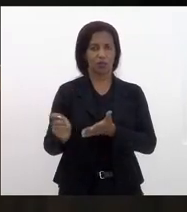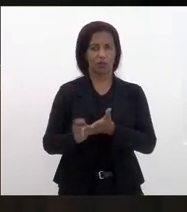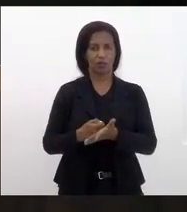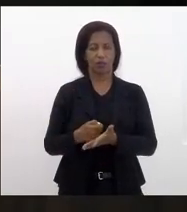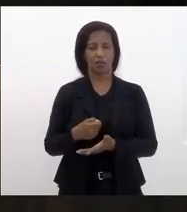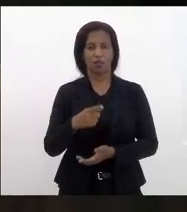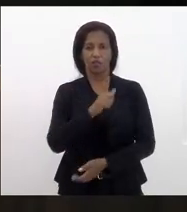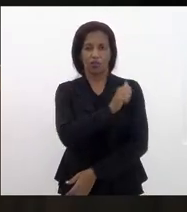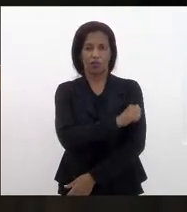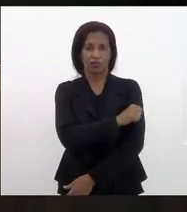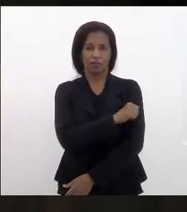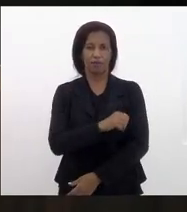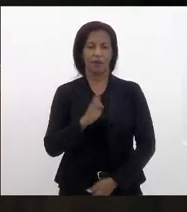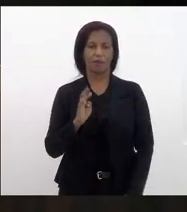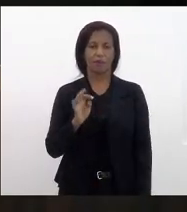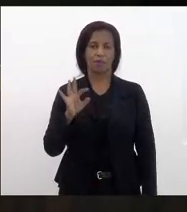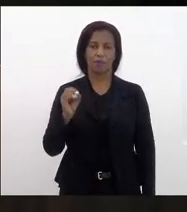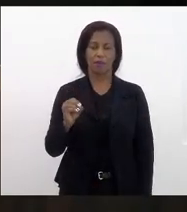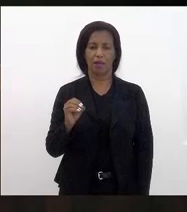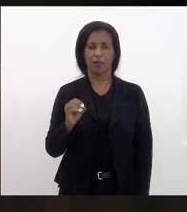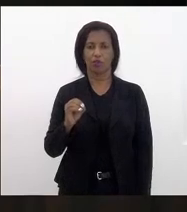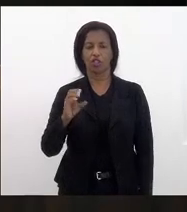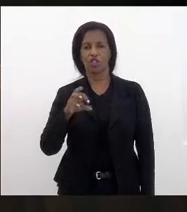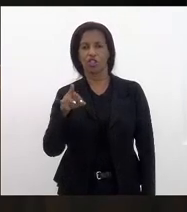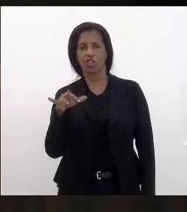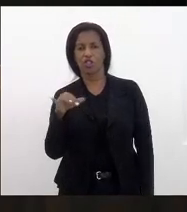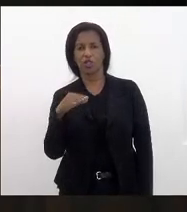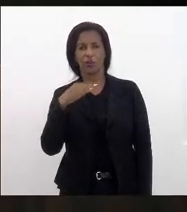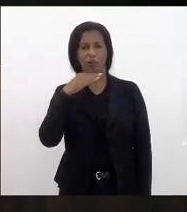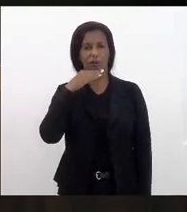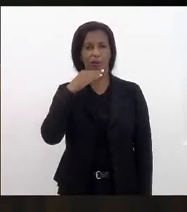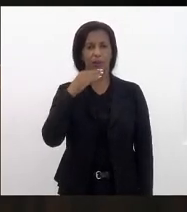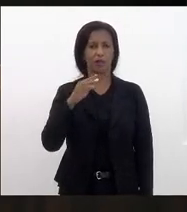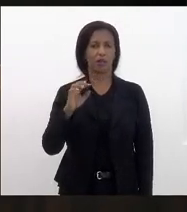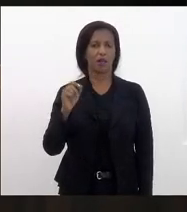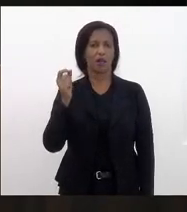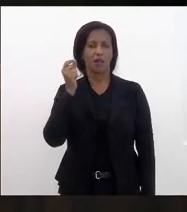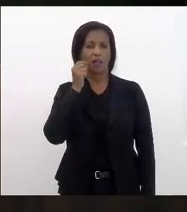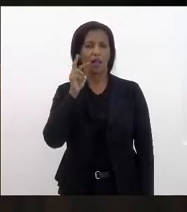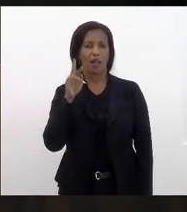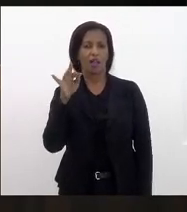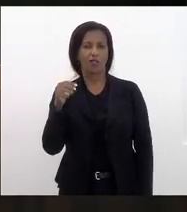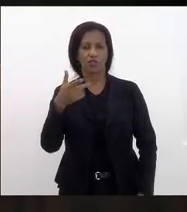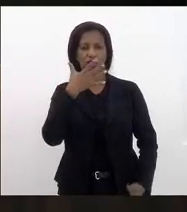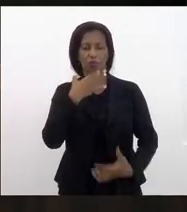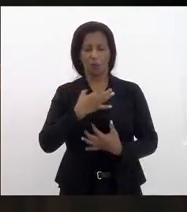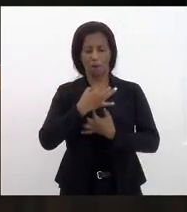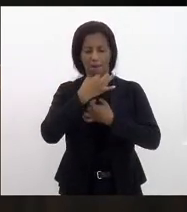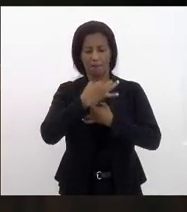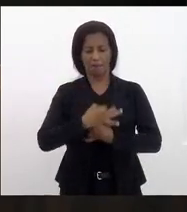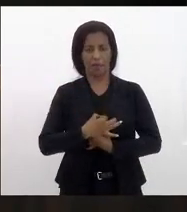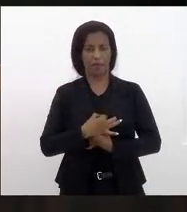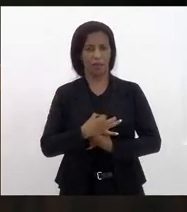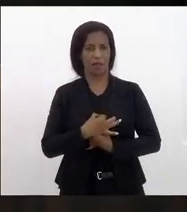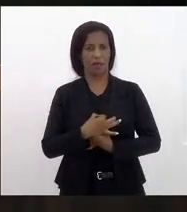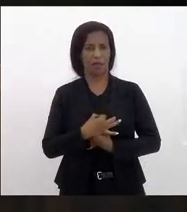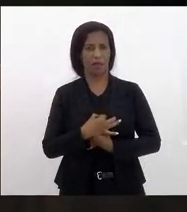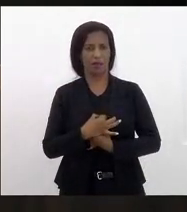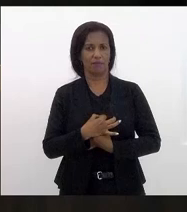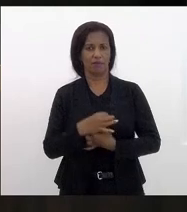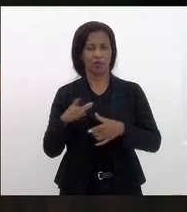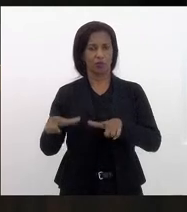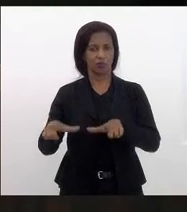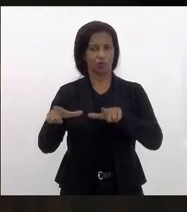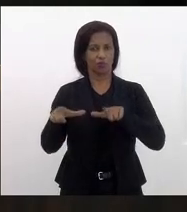deputados Enfermeira Regiane, Bebeto, Chiquinho da Mangueira, Giovanni Ratinho, que concede a medalha Tiradentes, e o respectivo